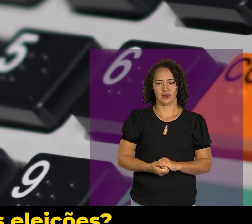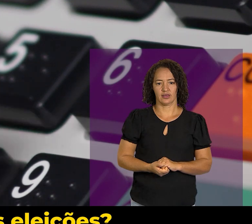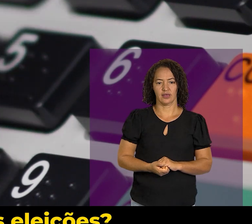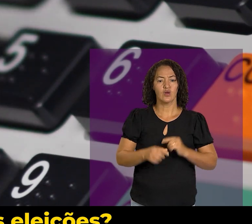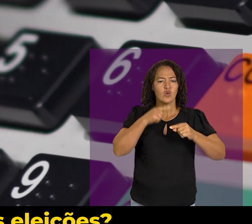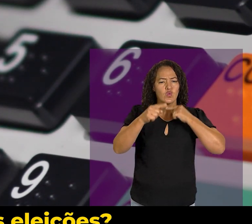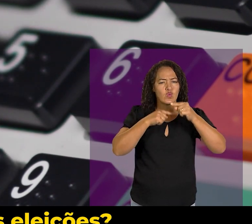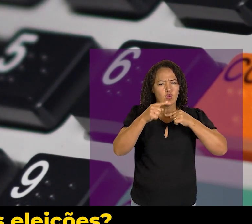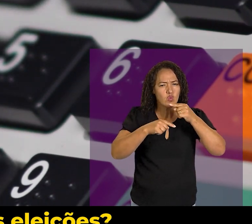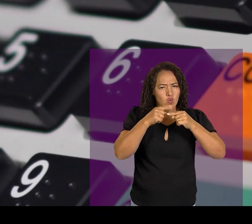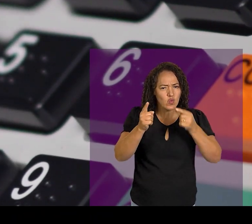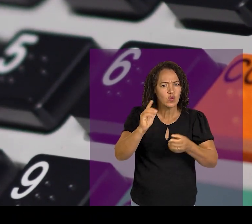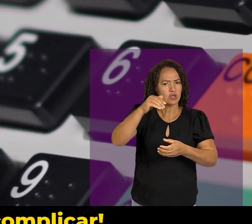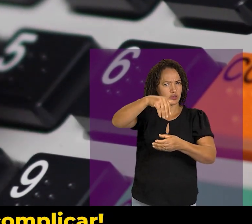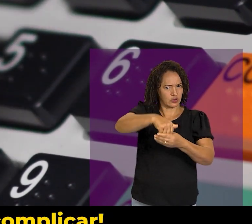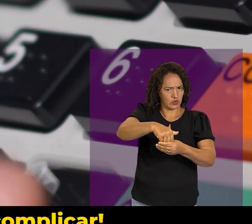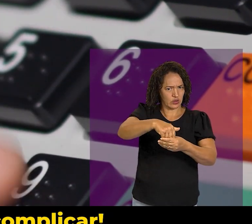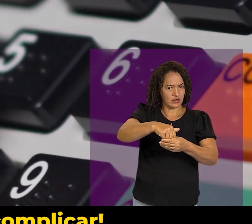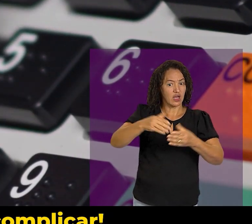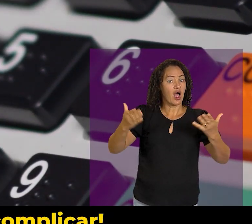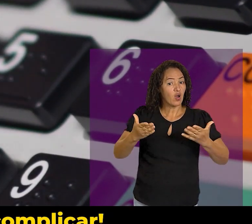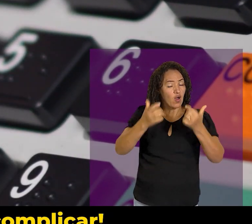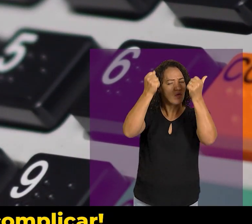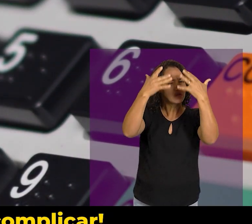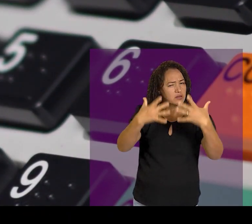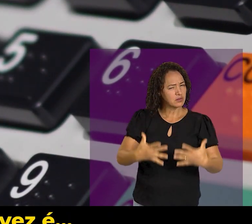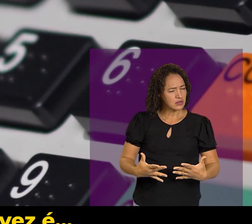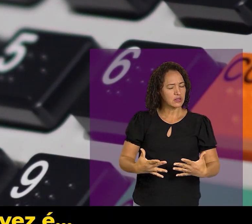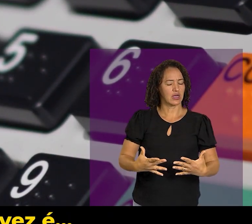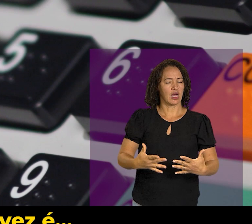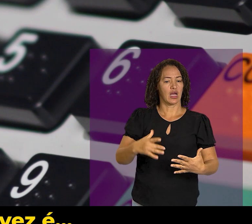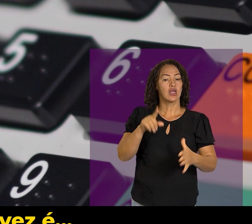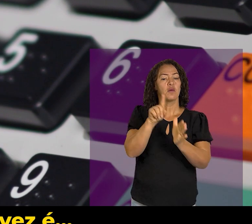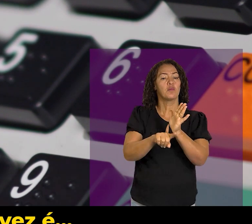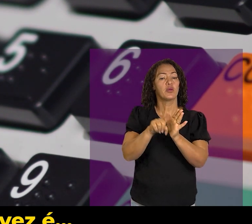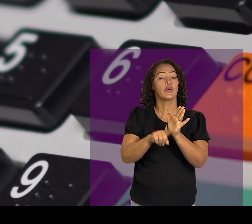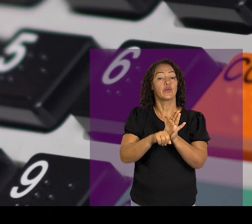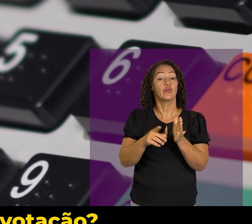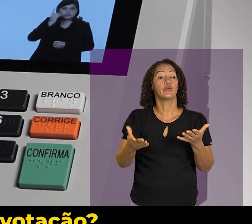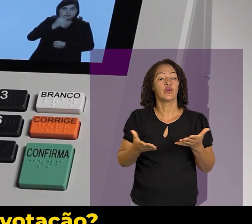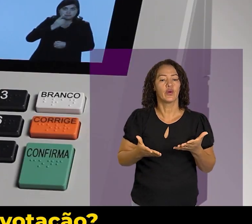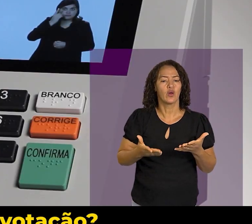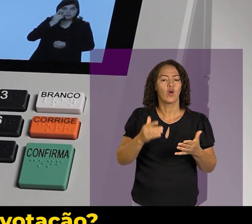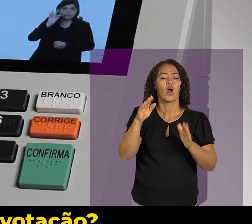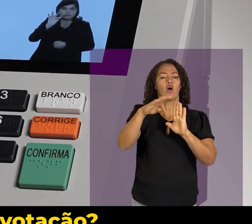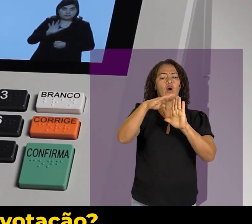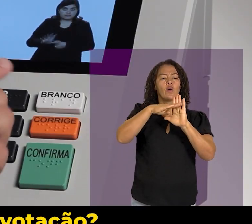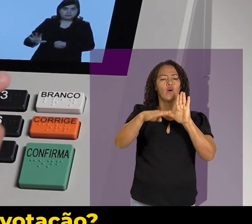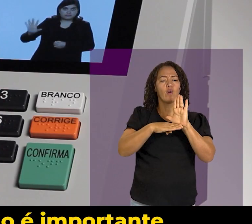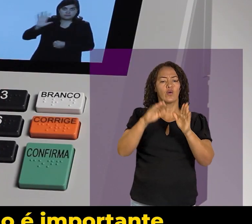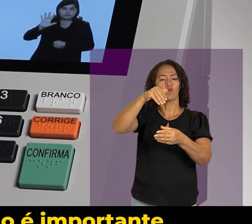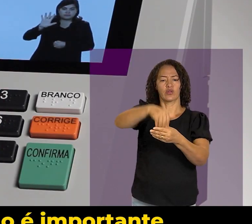Tem dúvidas sobre as eleições? Tamo aqui pra descomplicar. E a pergunta da vez é... Qual é a ordem de